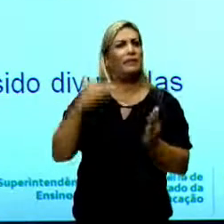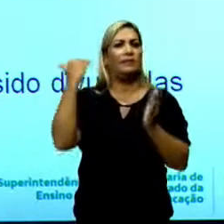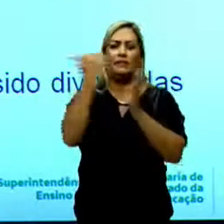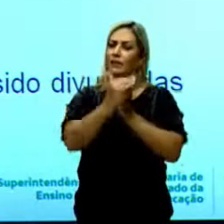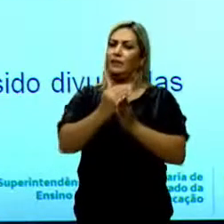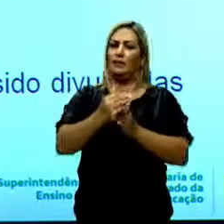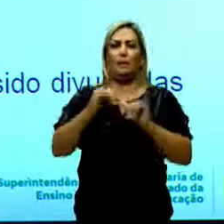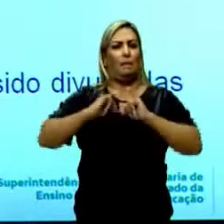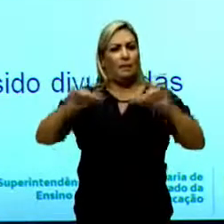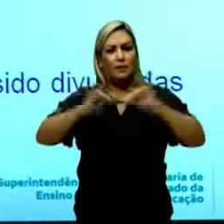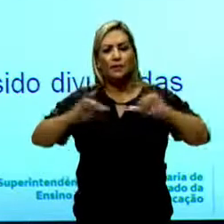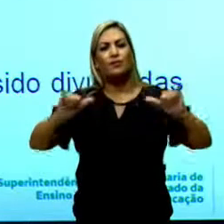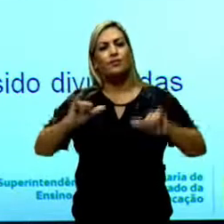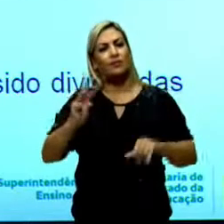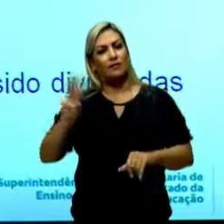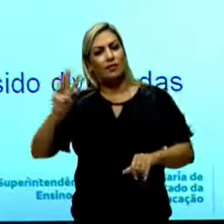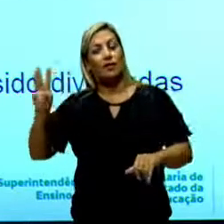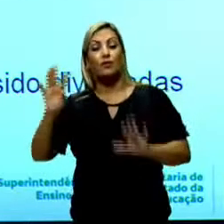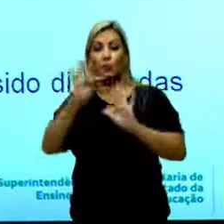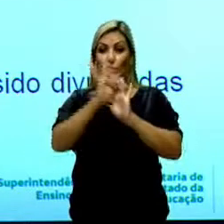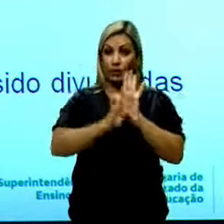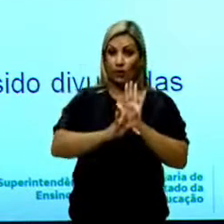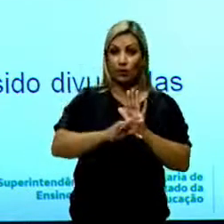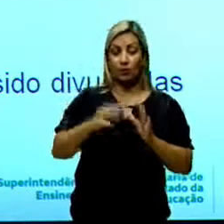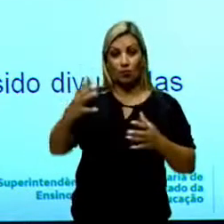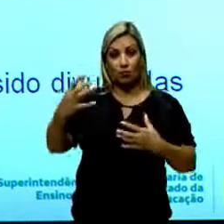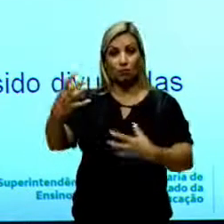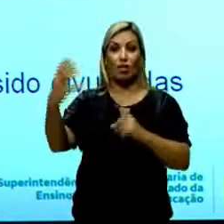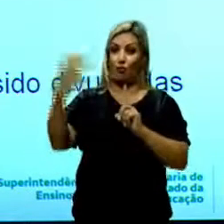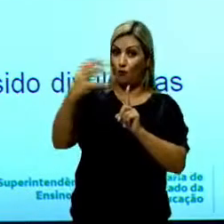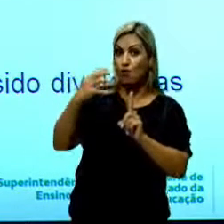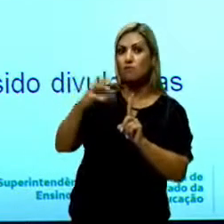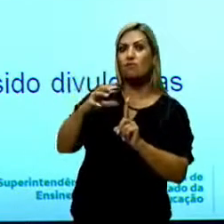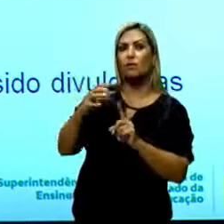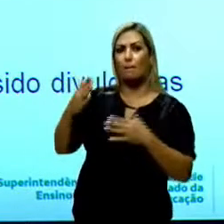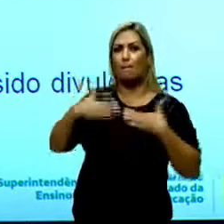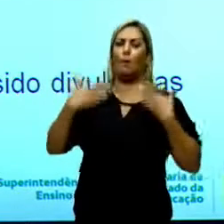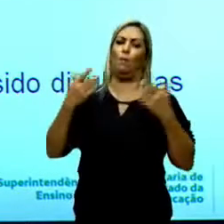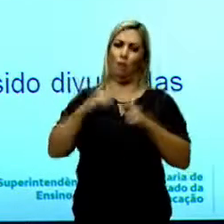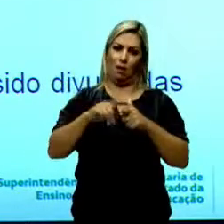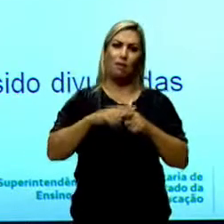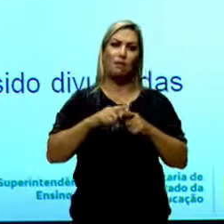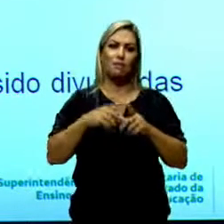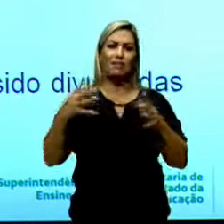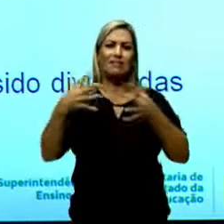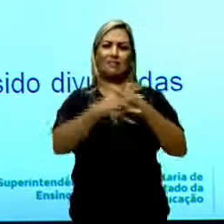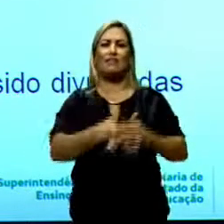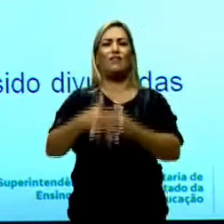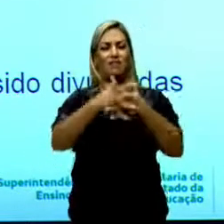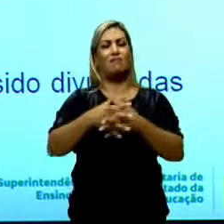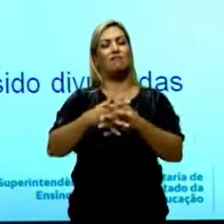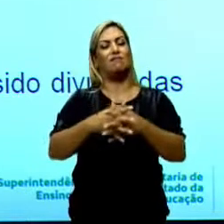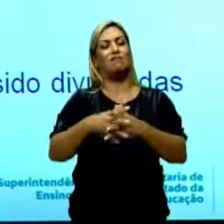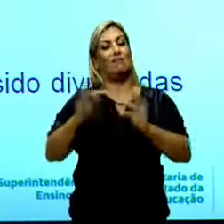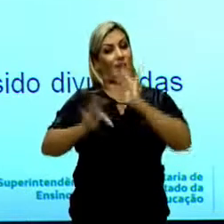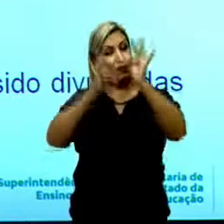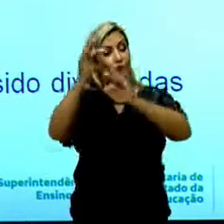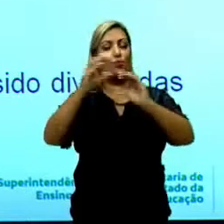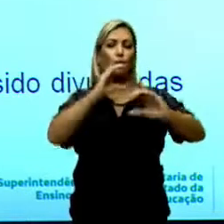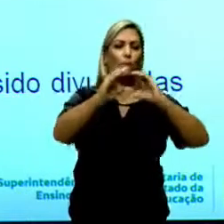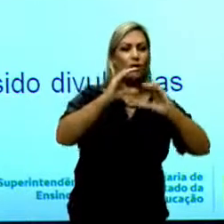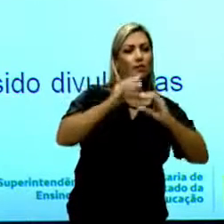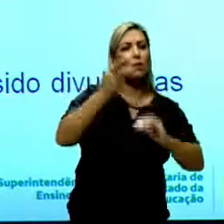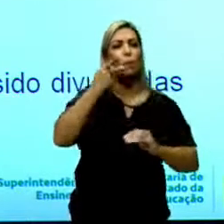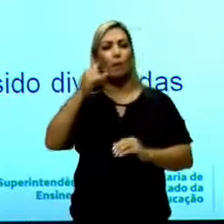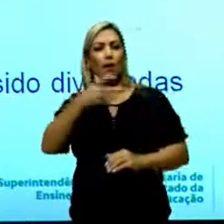mídias, o texto destaca como impacto a interferência das novas tecnologias na comunicação entre pais